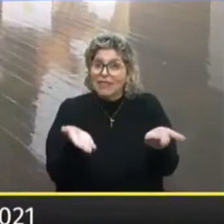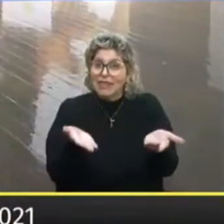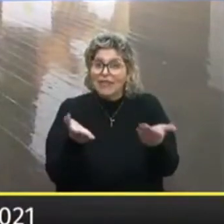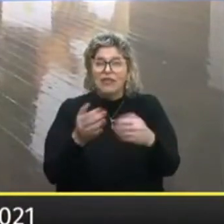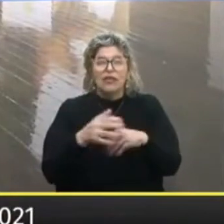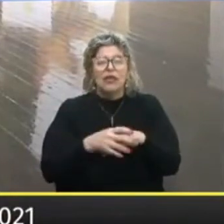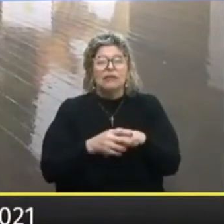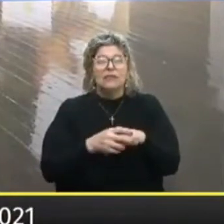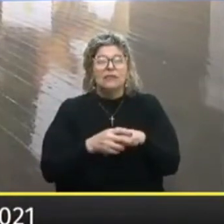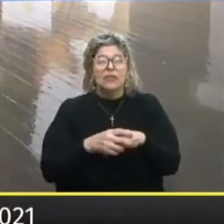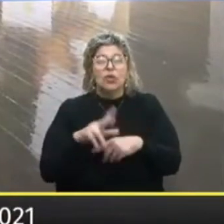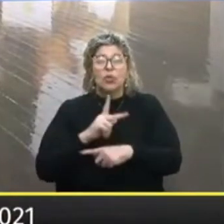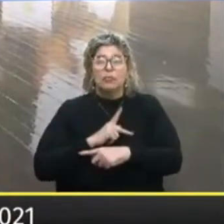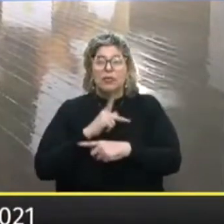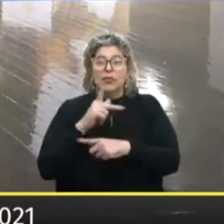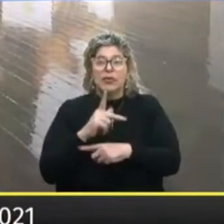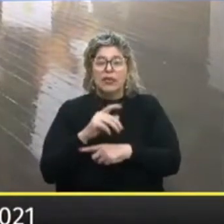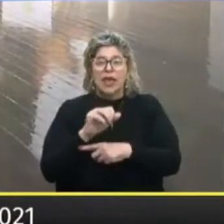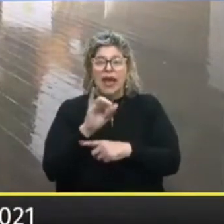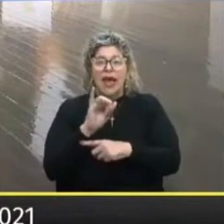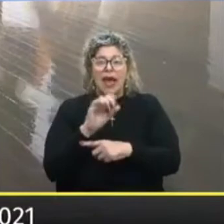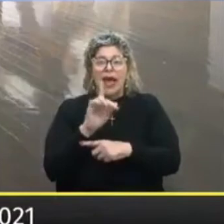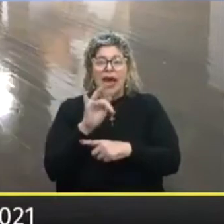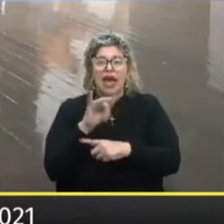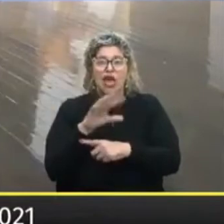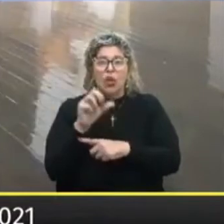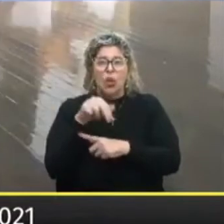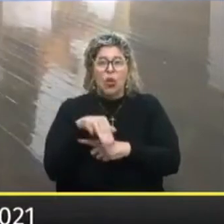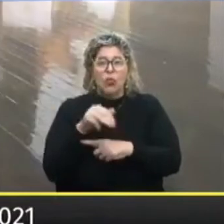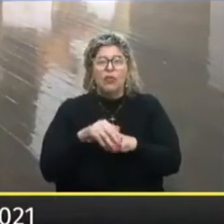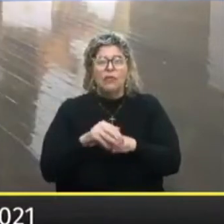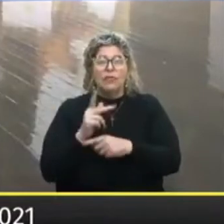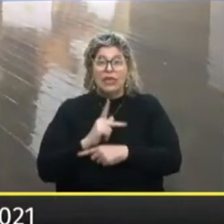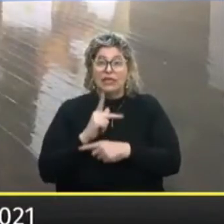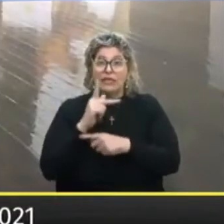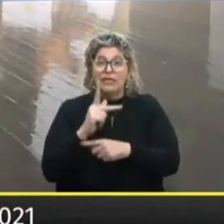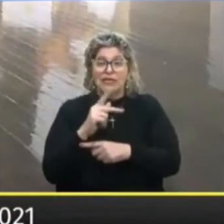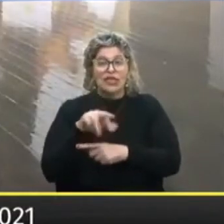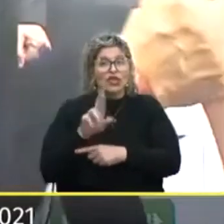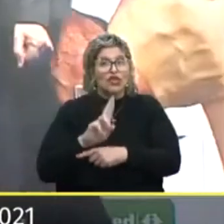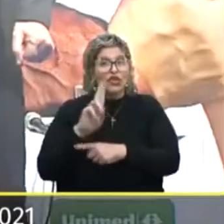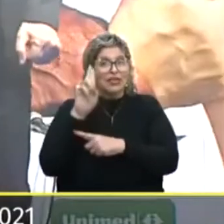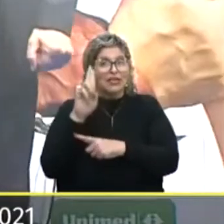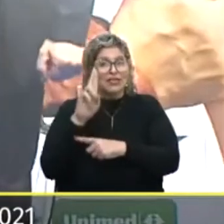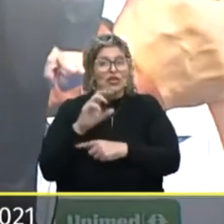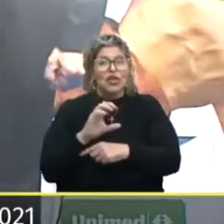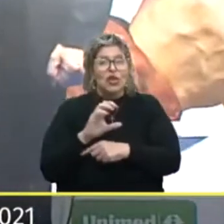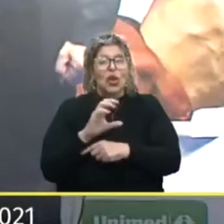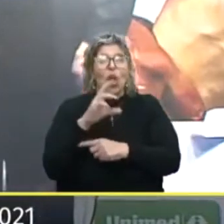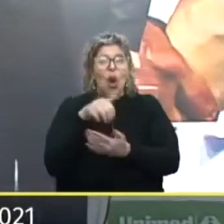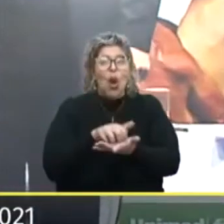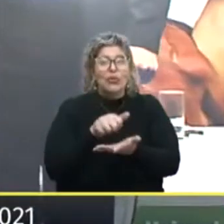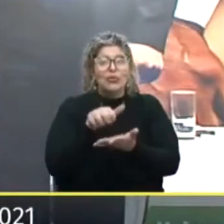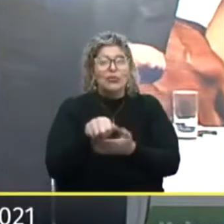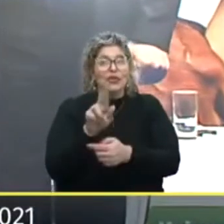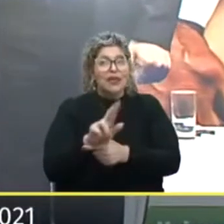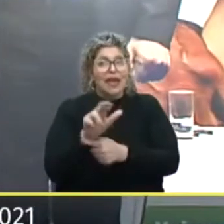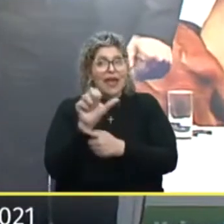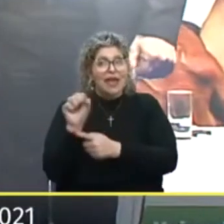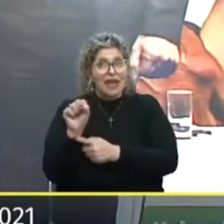O presidente do IconX José Luiz da Silva E o diretor do projeto Consumidor RS